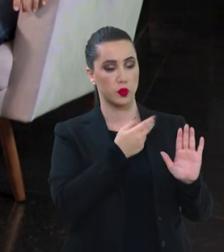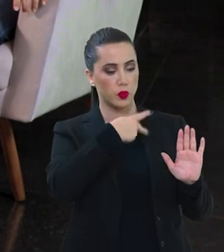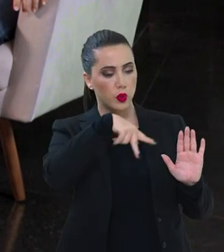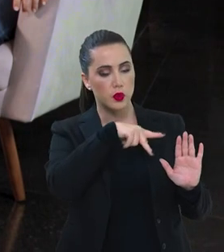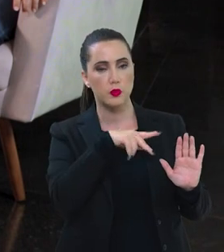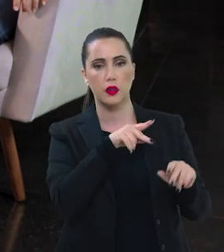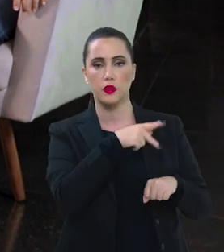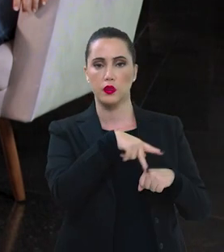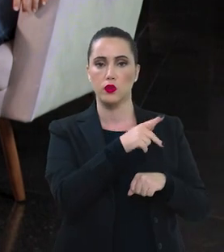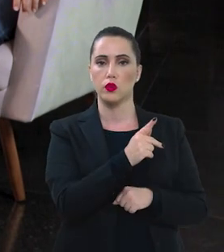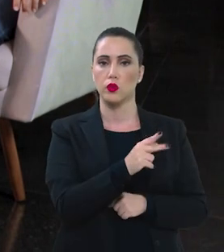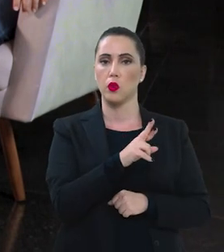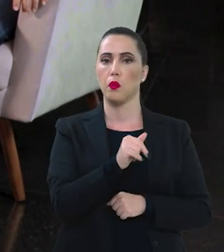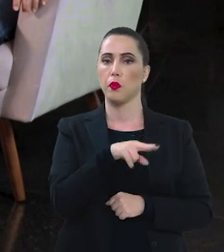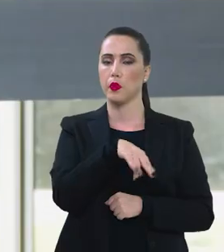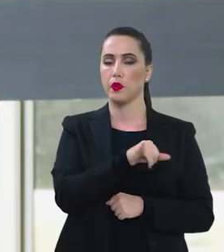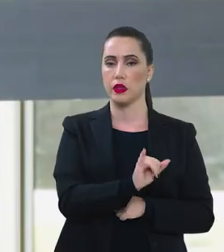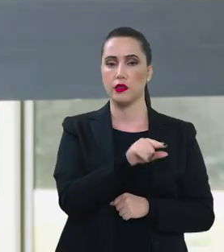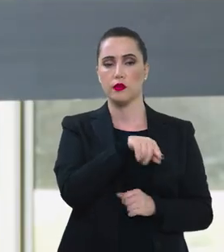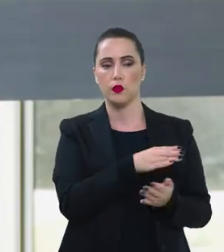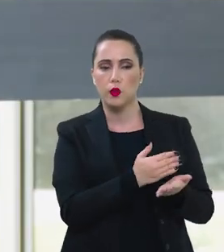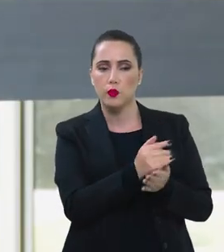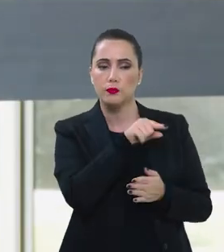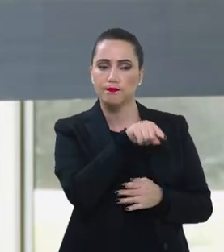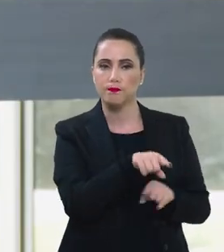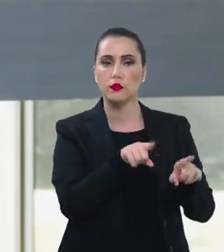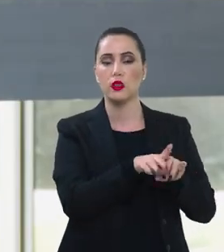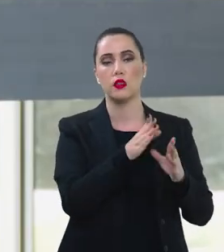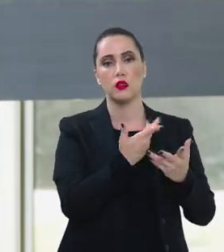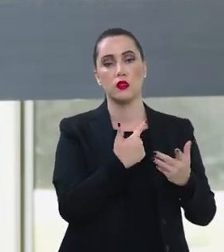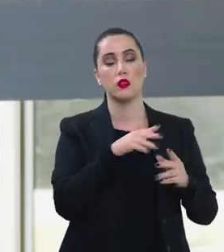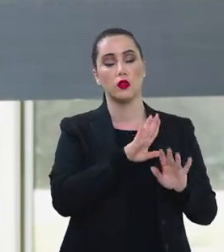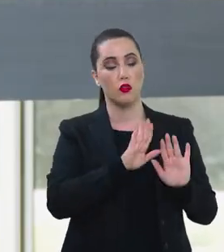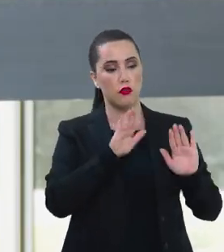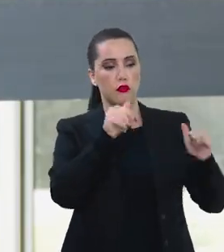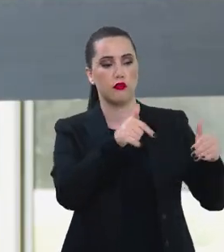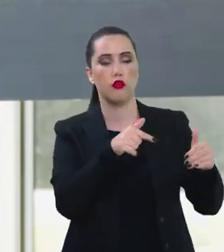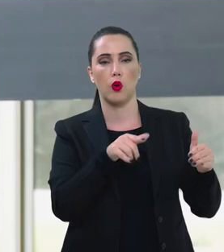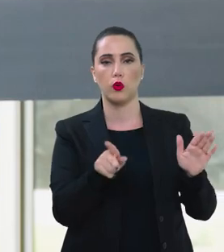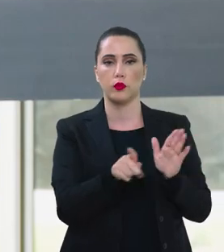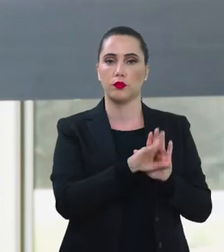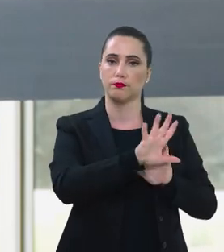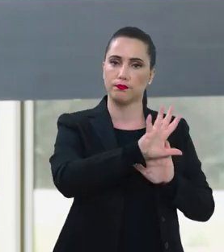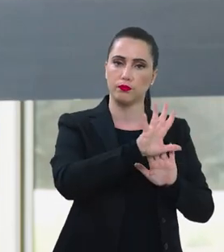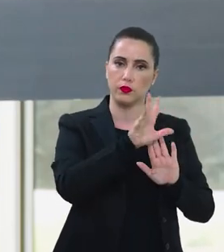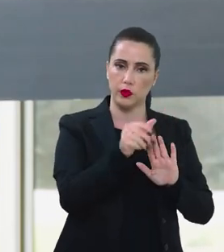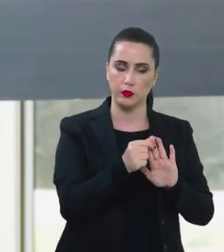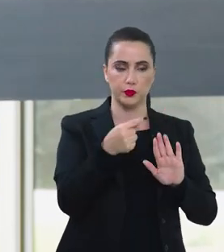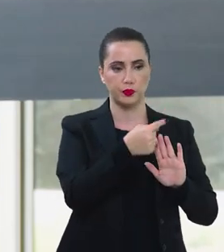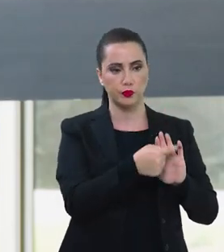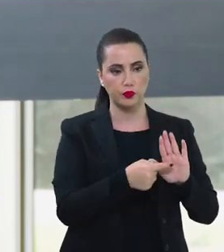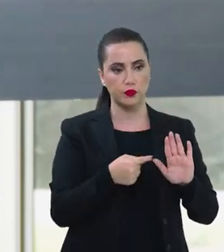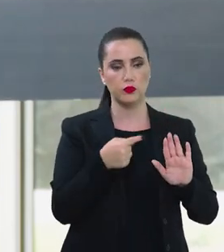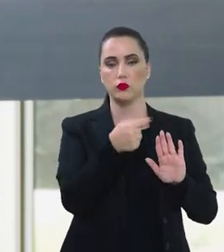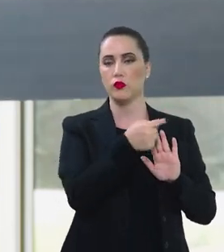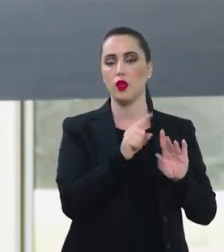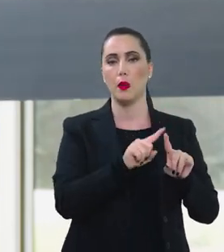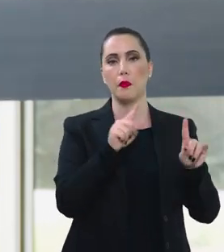nosso país. O PRONAS será um dos programas que vão ser implementados dentro disso. Então, existe um olhar especial para a região da Amazônia,